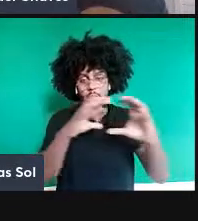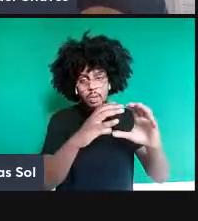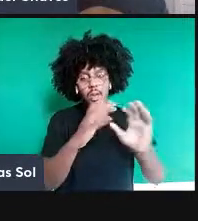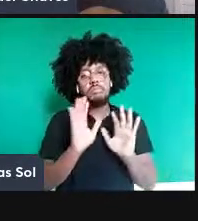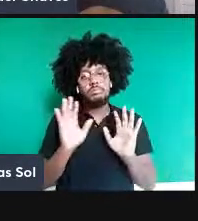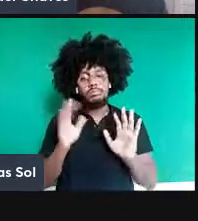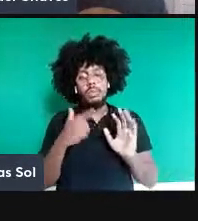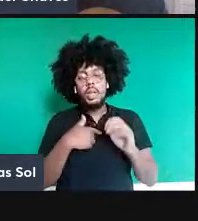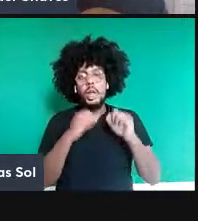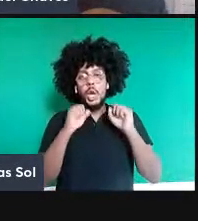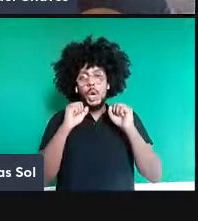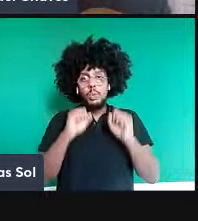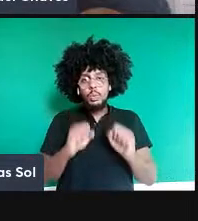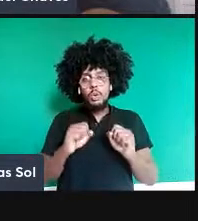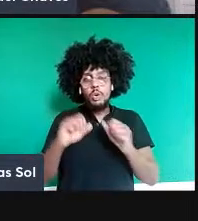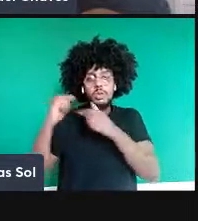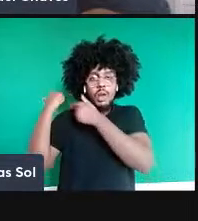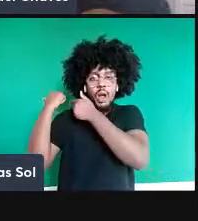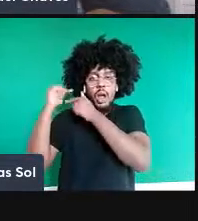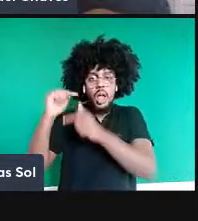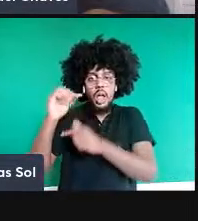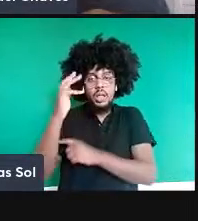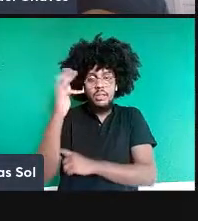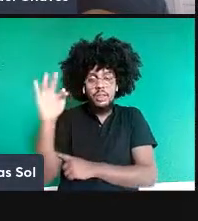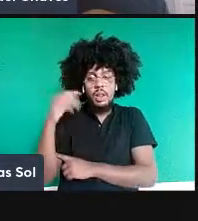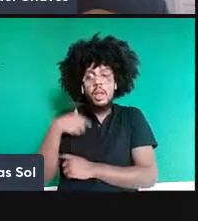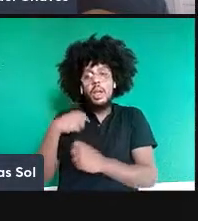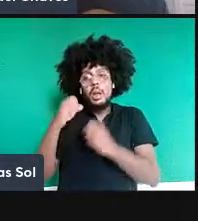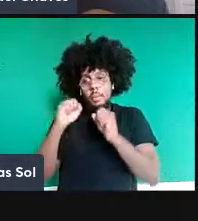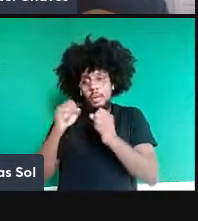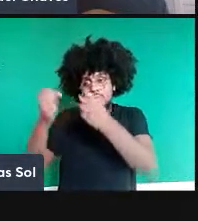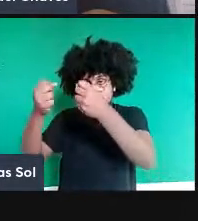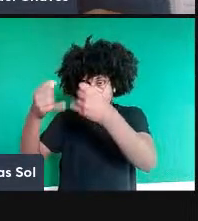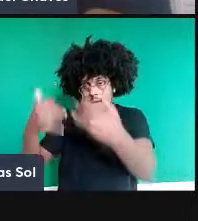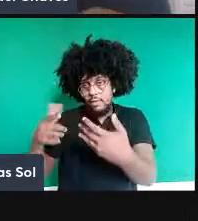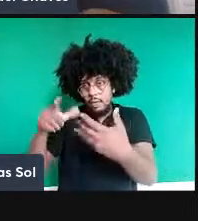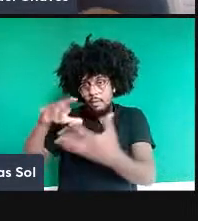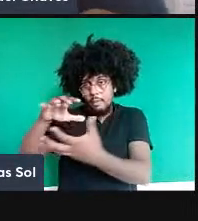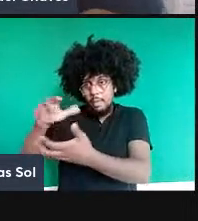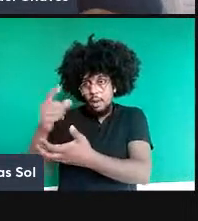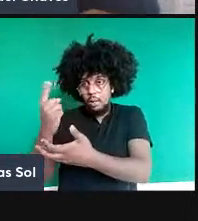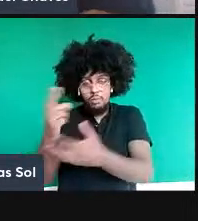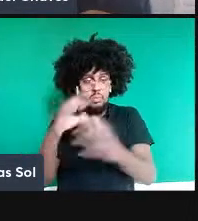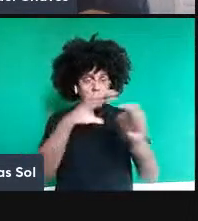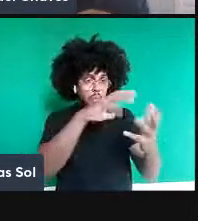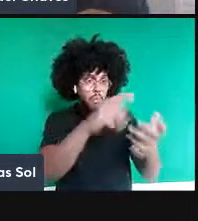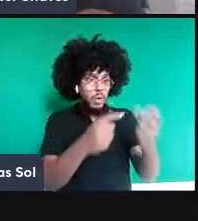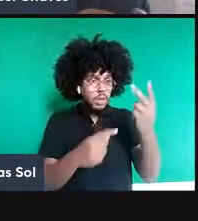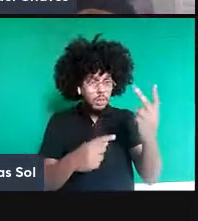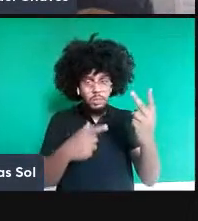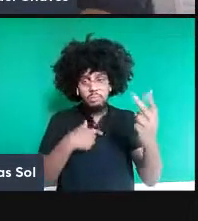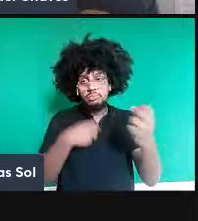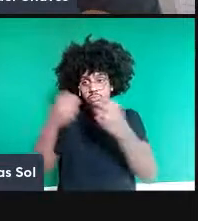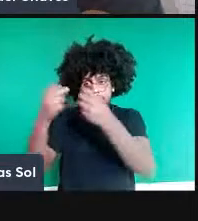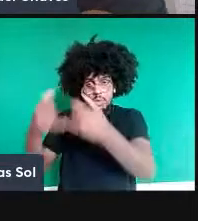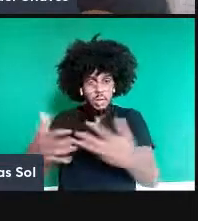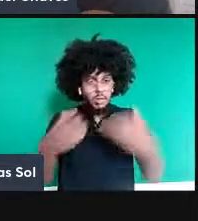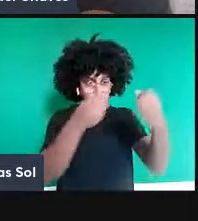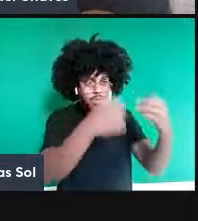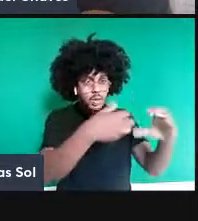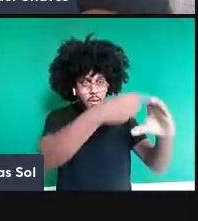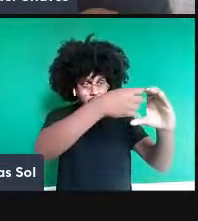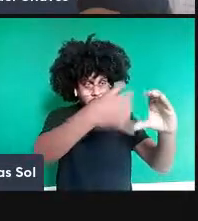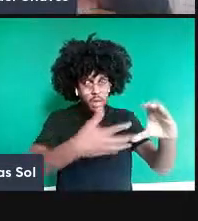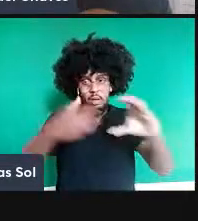bola 1 mais bola 2, basta eu descrever a bola 1, basta eu descrever a bola 2, automaticamente eu tenho uma descrição do